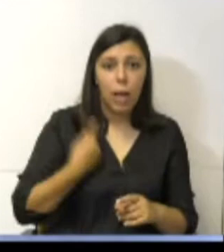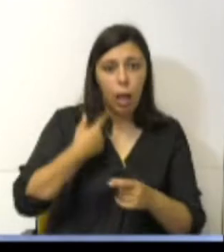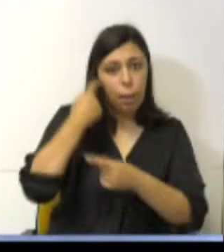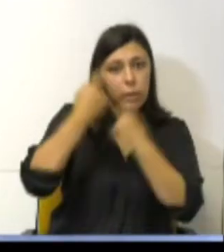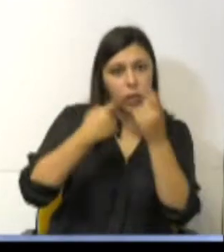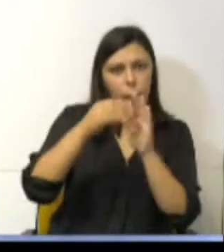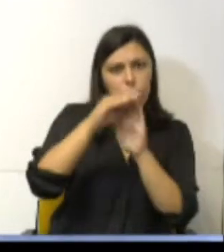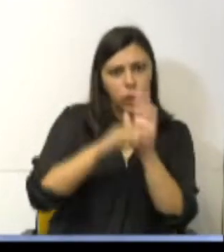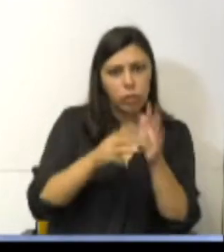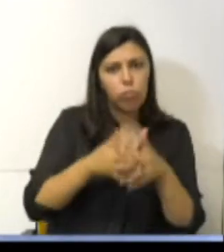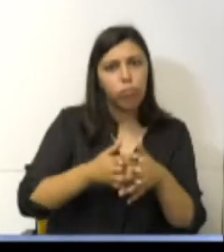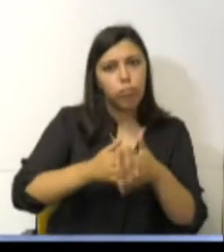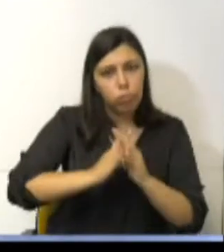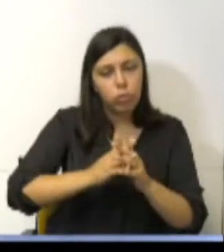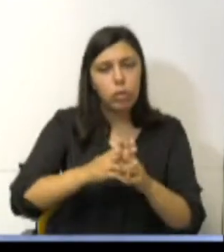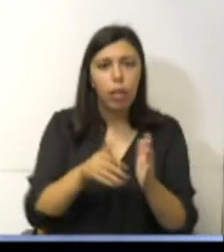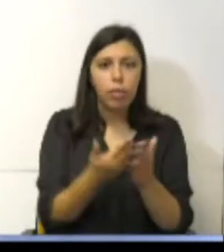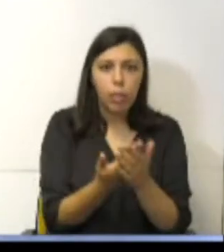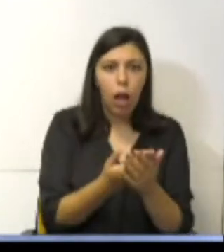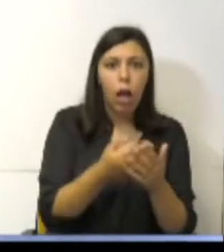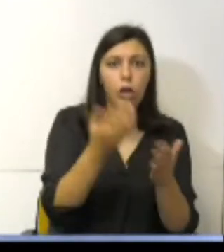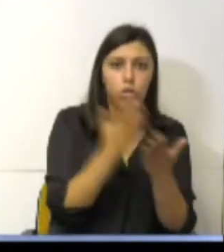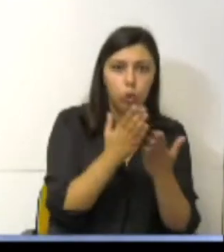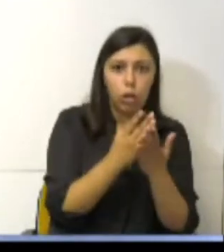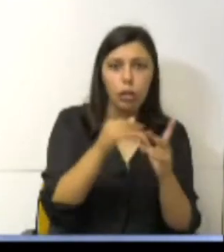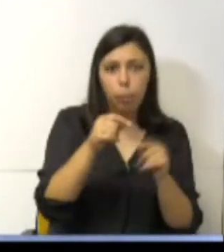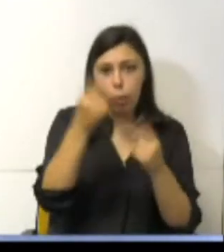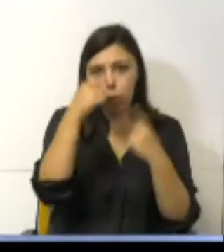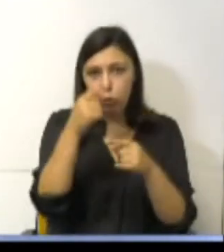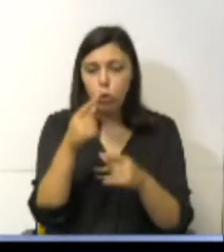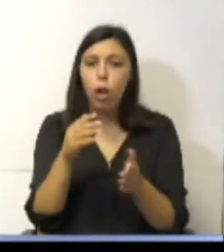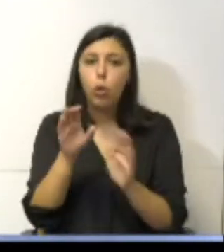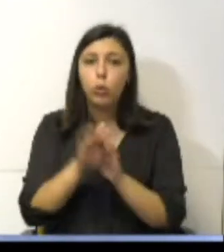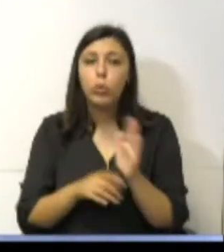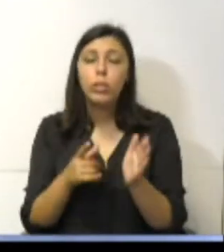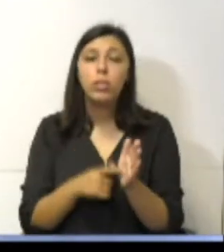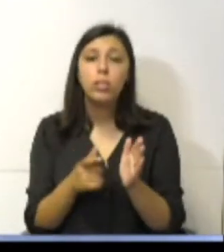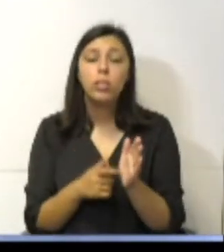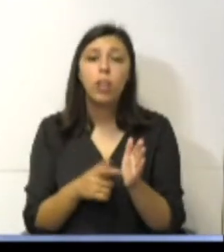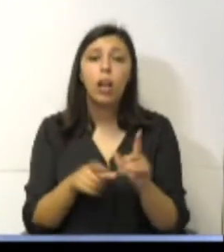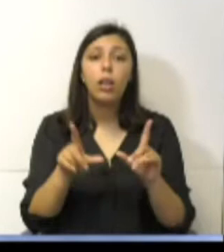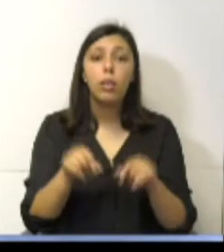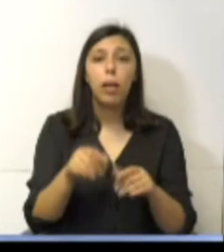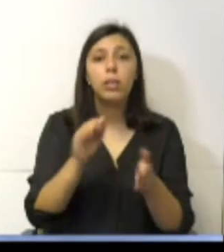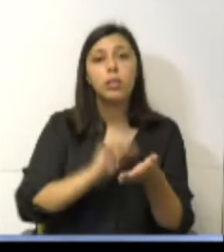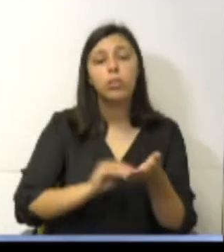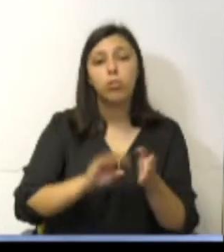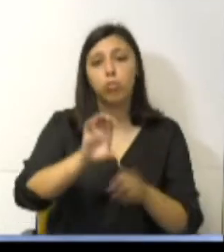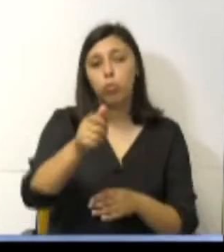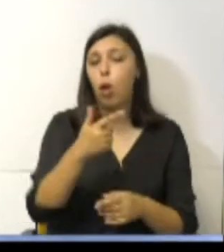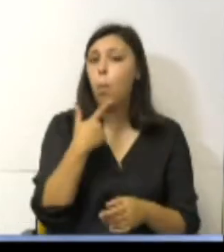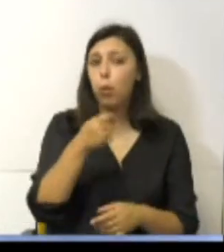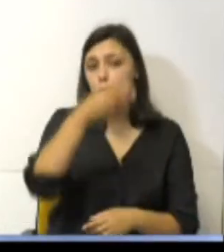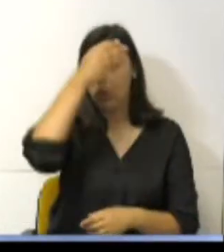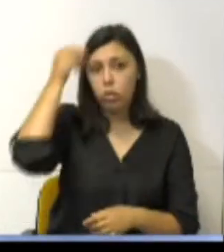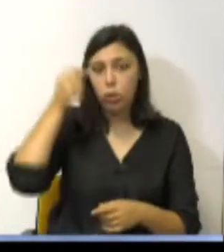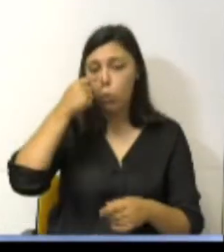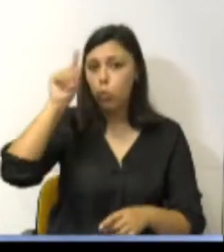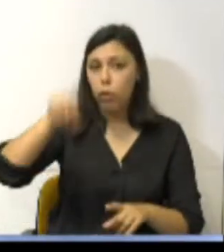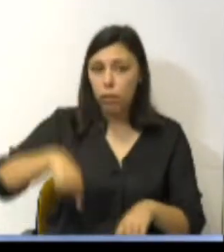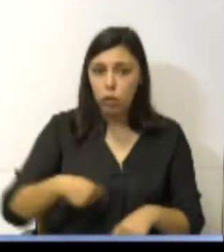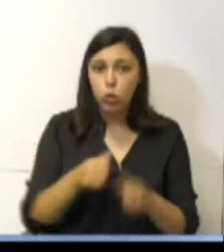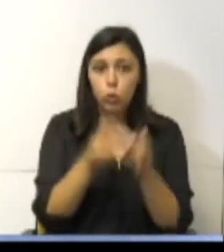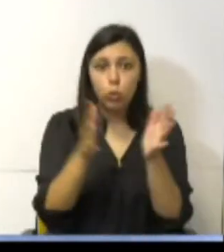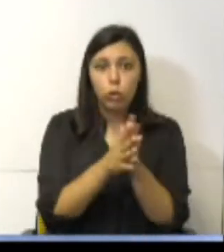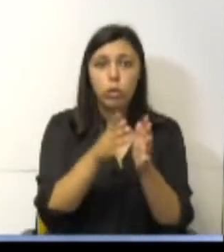assegurar às escolas e aos professores as condições necessárias. Além disso, a Secretaria Regional não pode voltar a se esquecer de todos aqueles